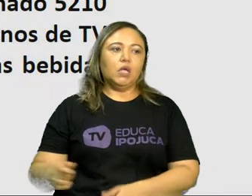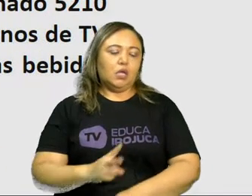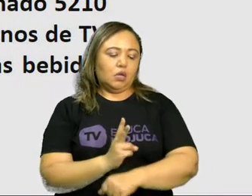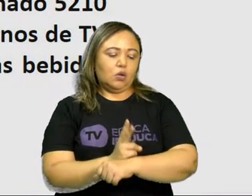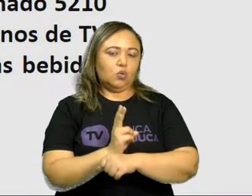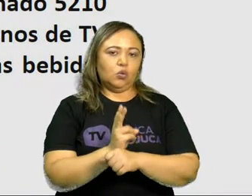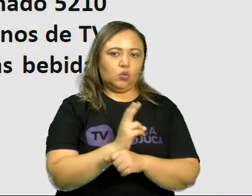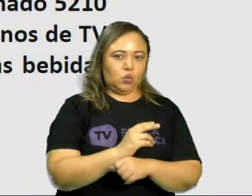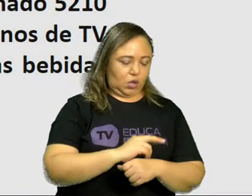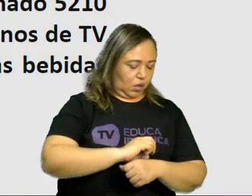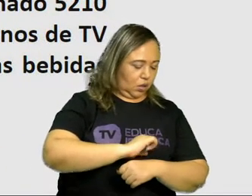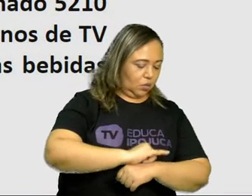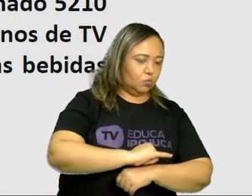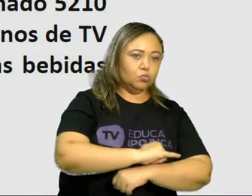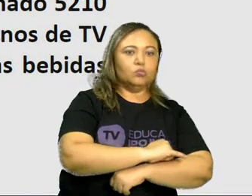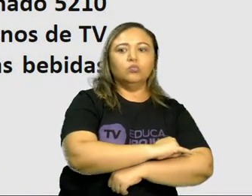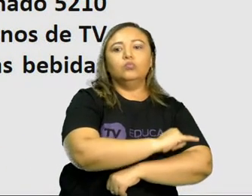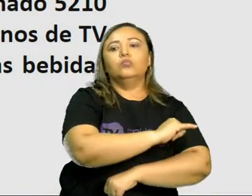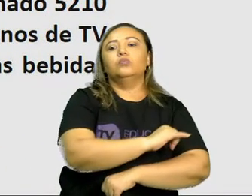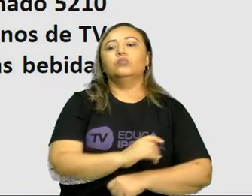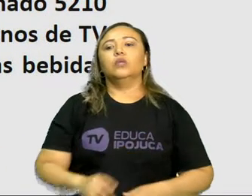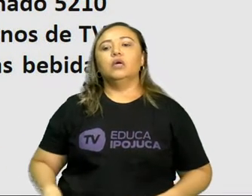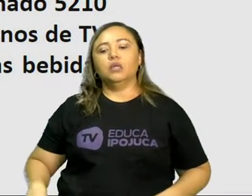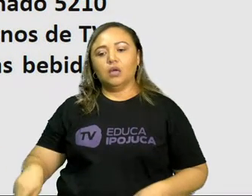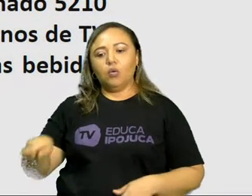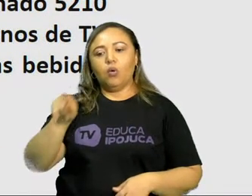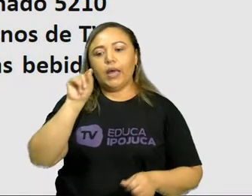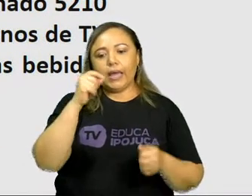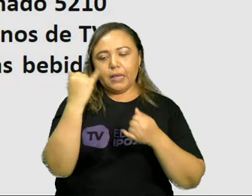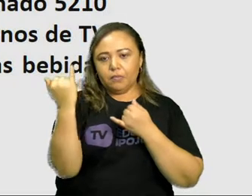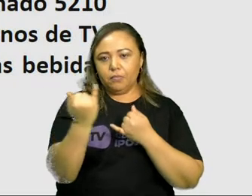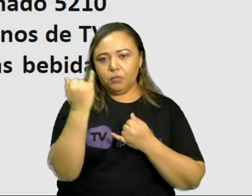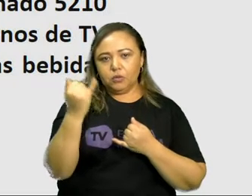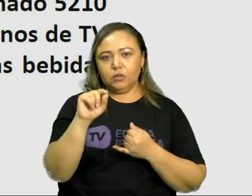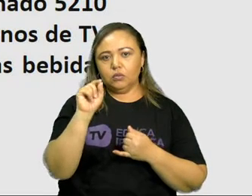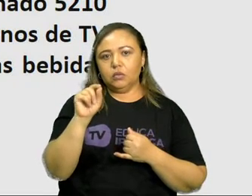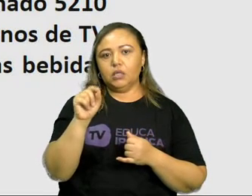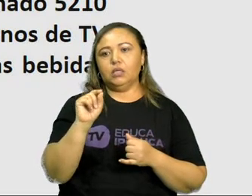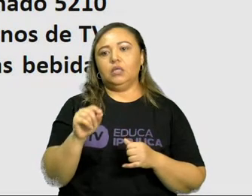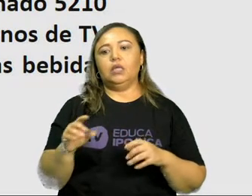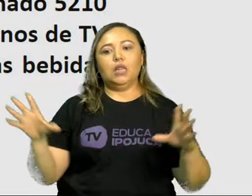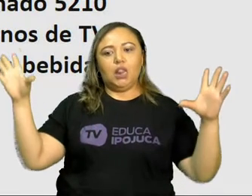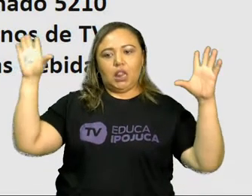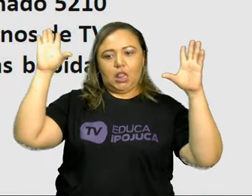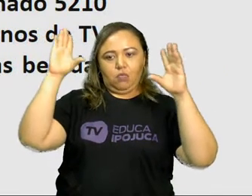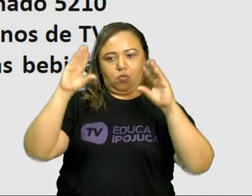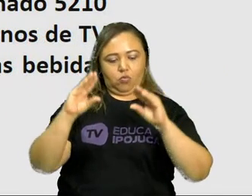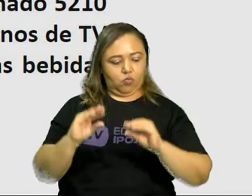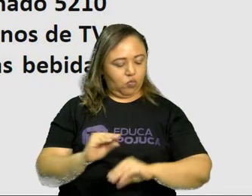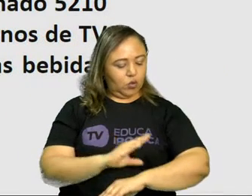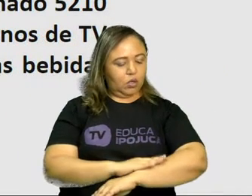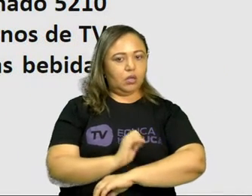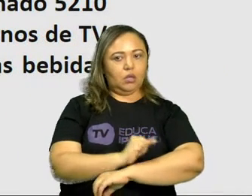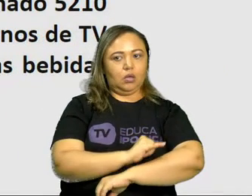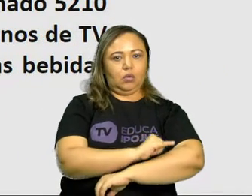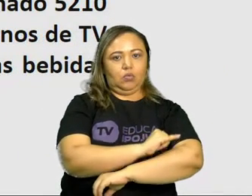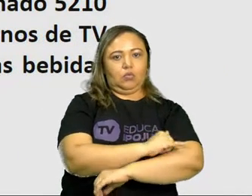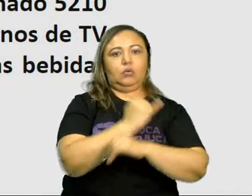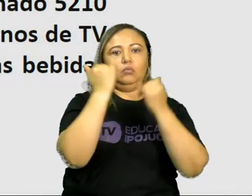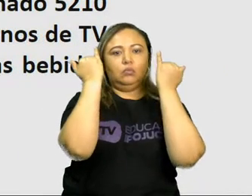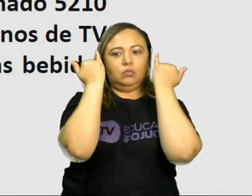diretrizes da academia, o especialista recomenda a medida do índice de massa corporal em todas as crianças.